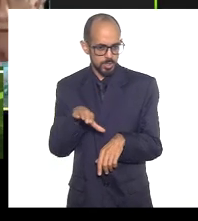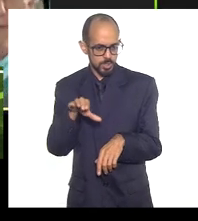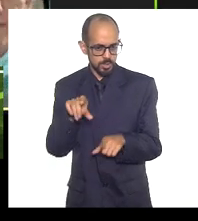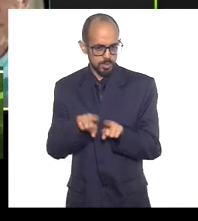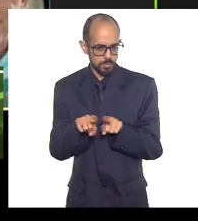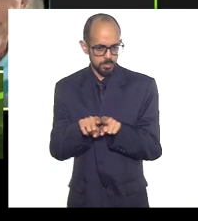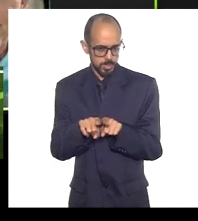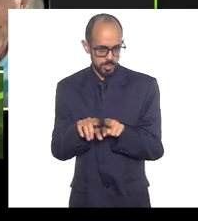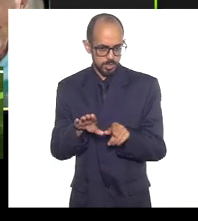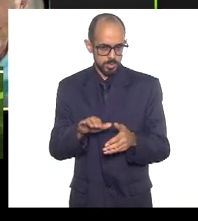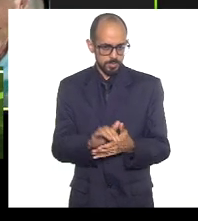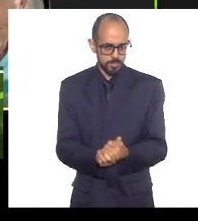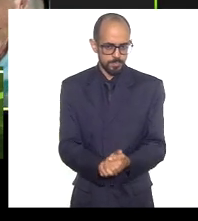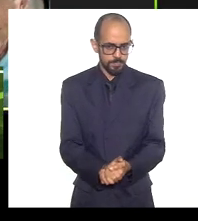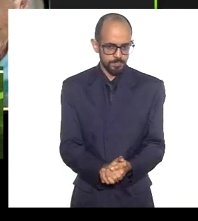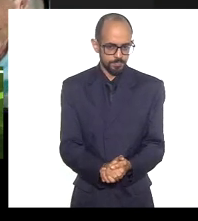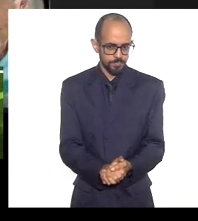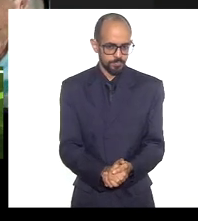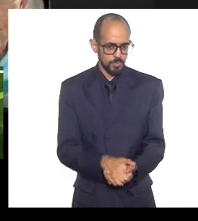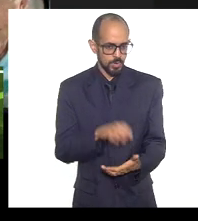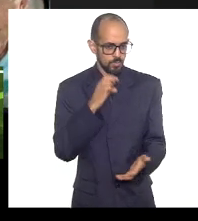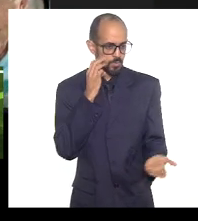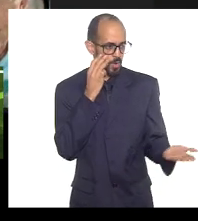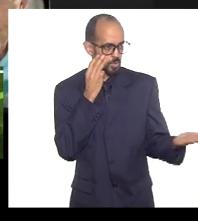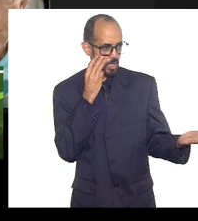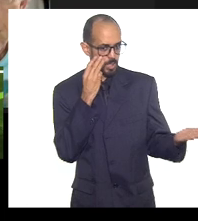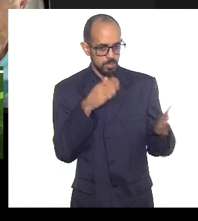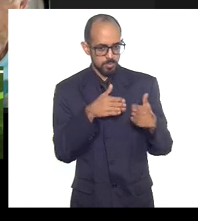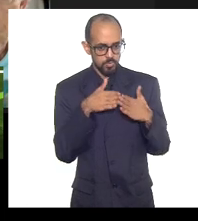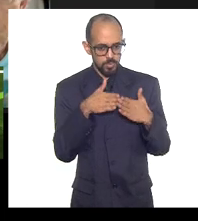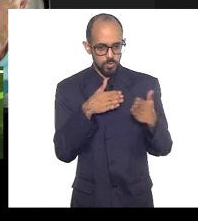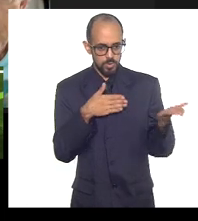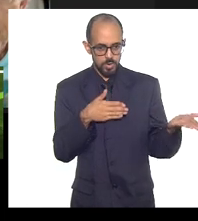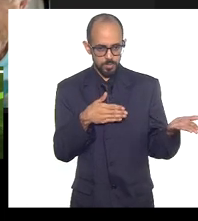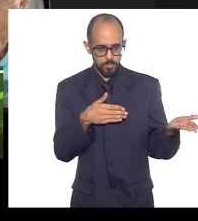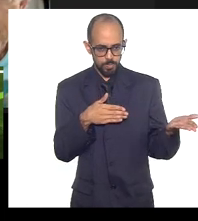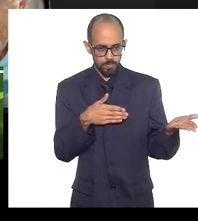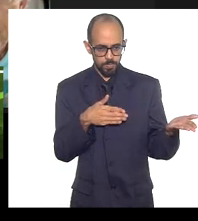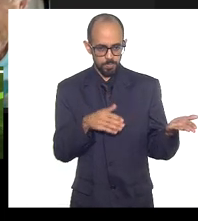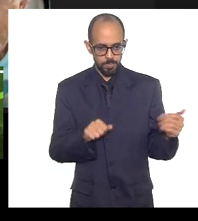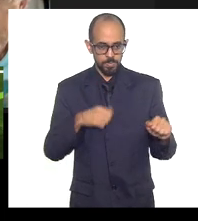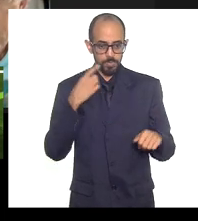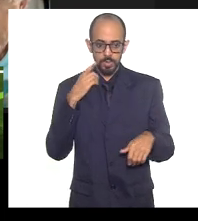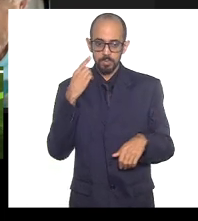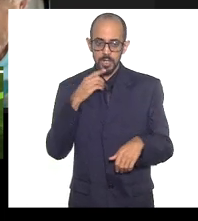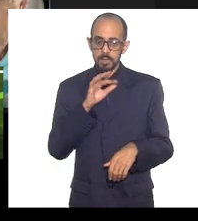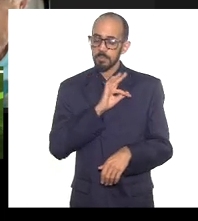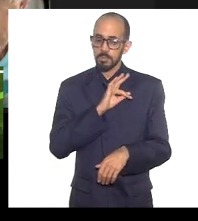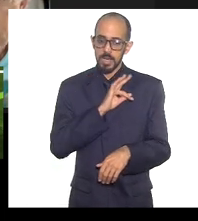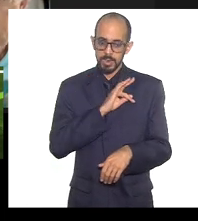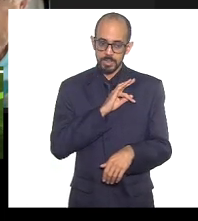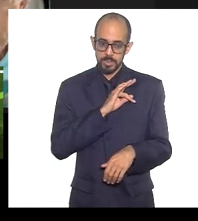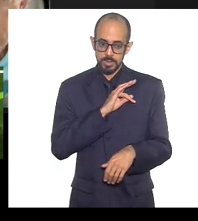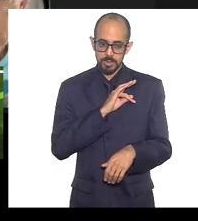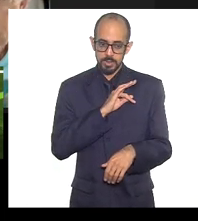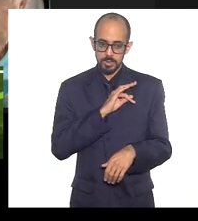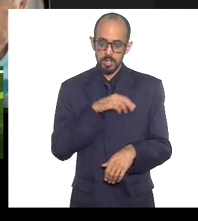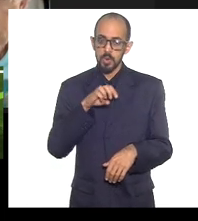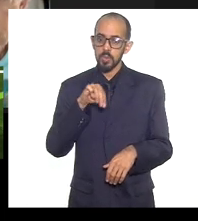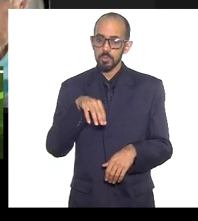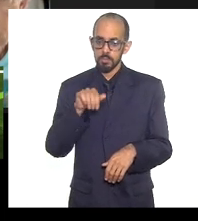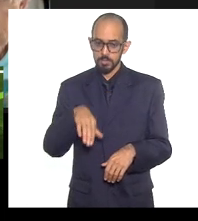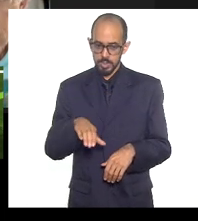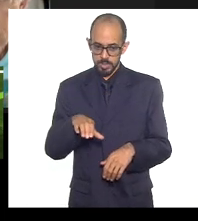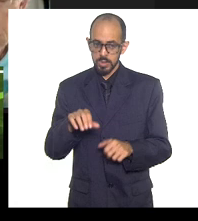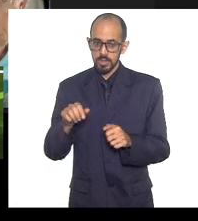Carlos Mink. Um minutinho, favor. Deputado Valdeck, por favor. Deputada Marta, o deputado Carlos Mink estava na minha frente aqui, eu